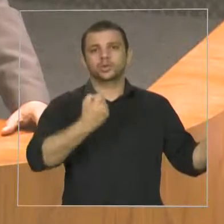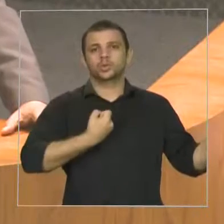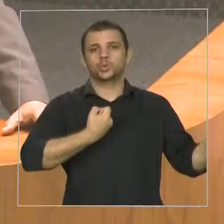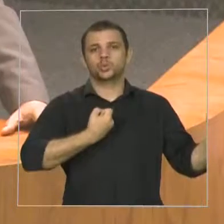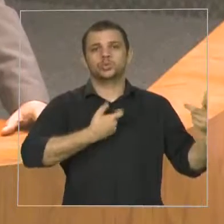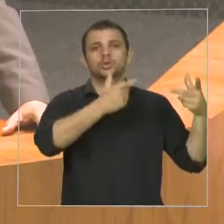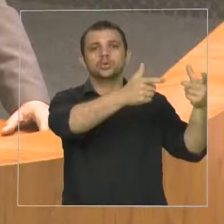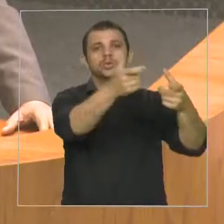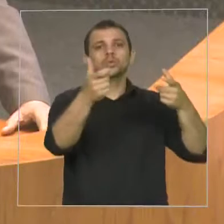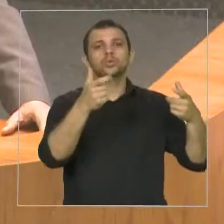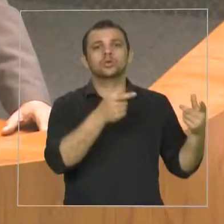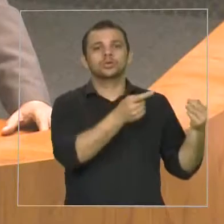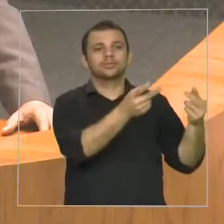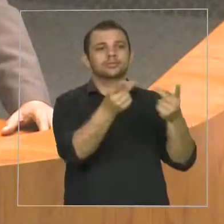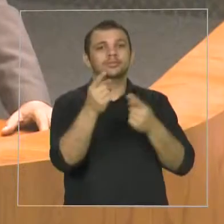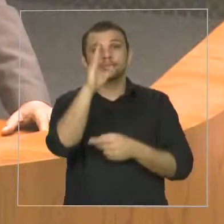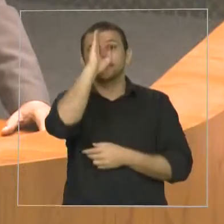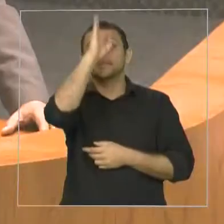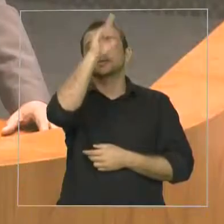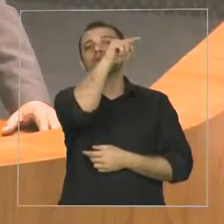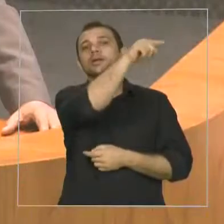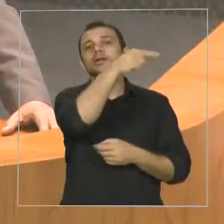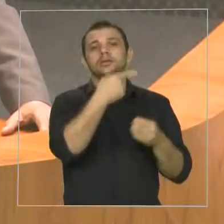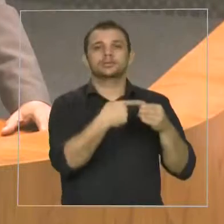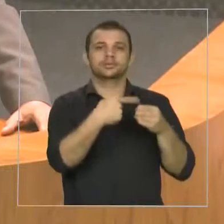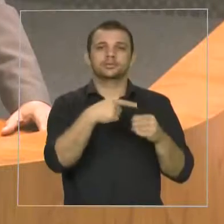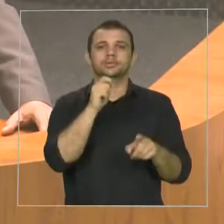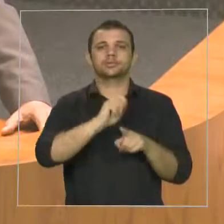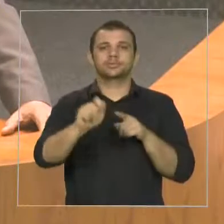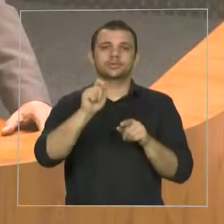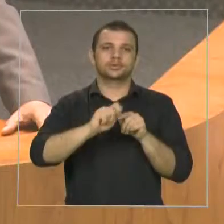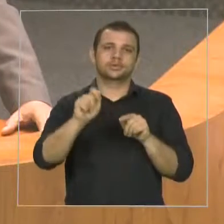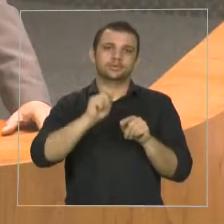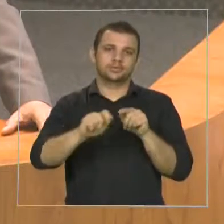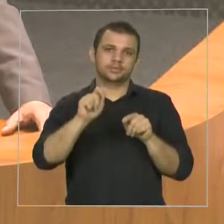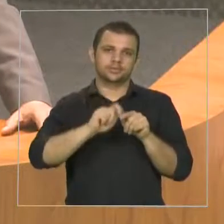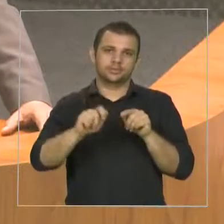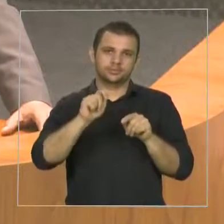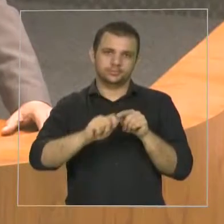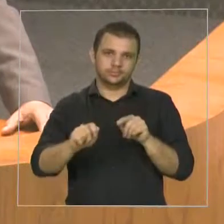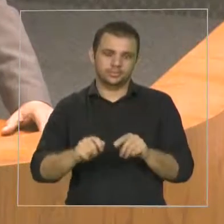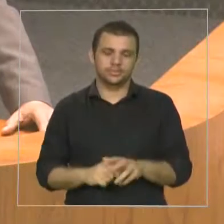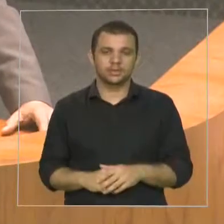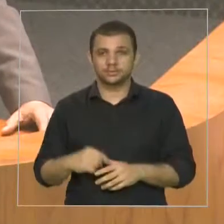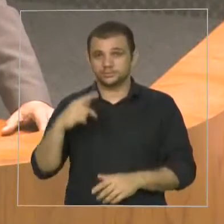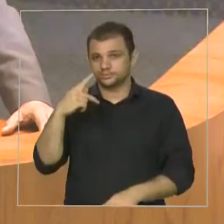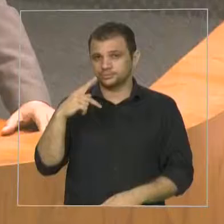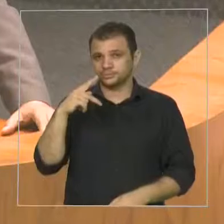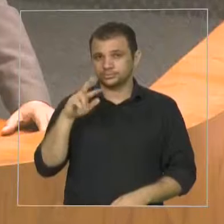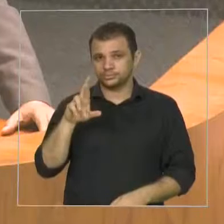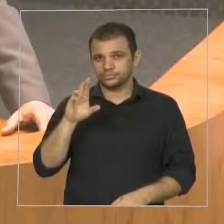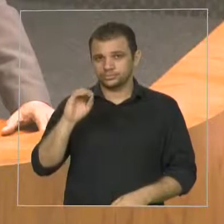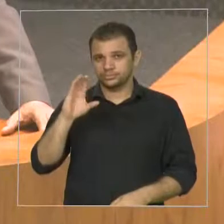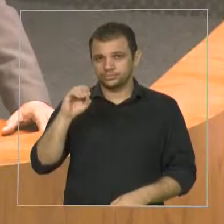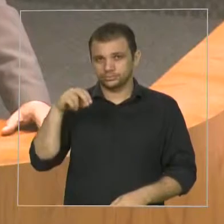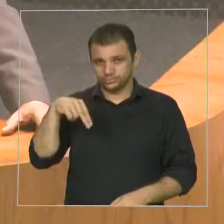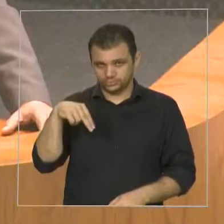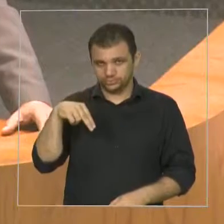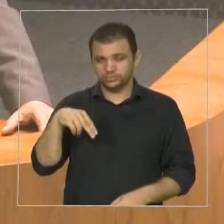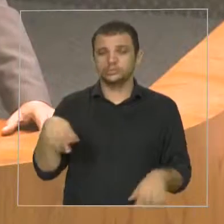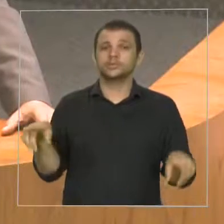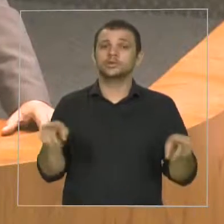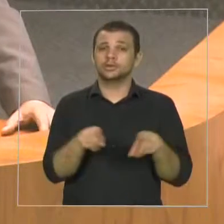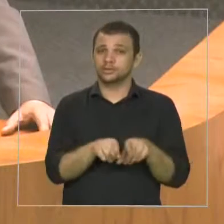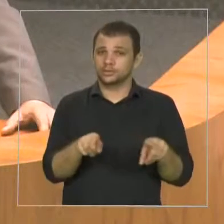principalmente na cidade de Pinheiro. O PROCON, inclusive, ofereceu, o PROCON